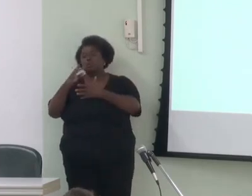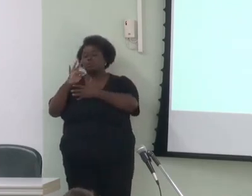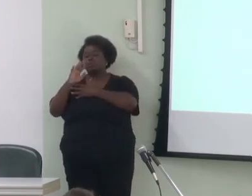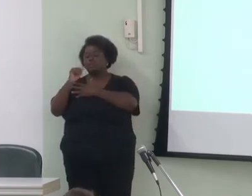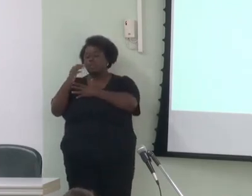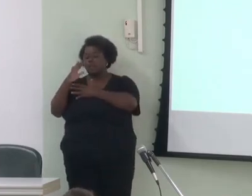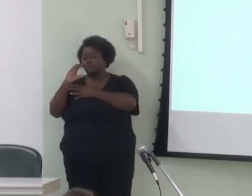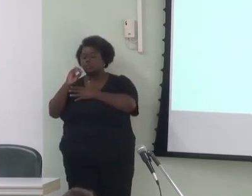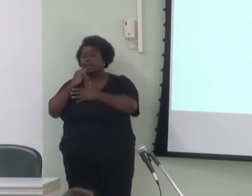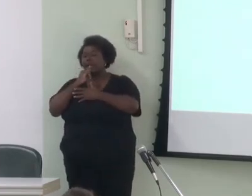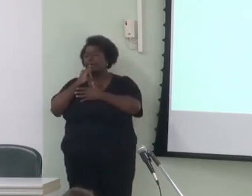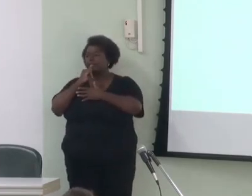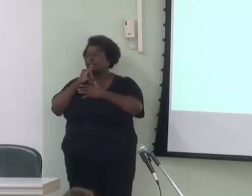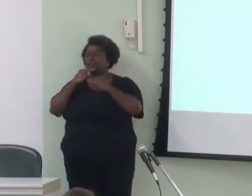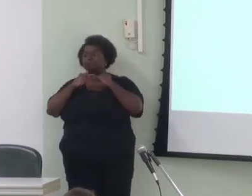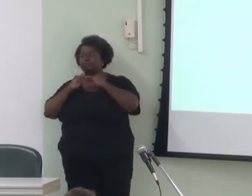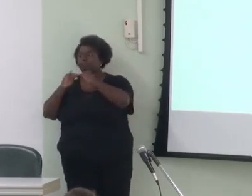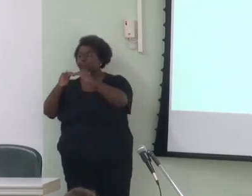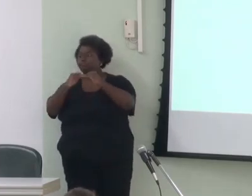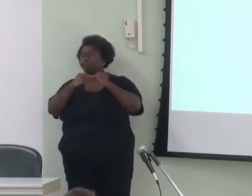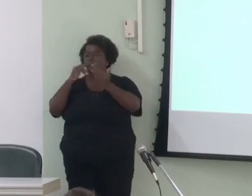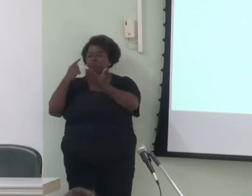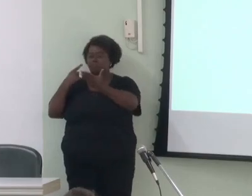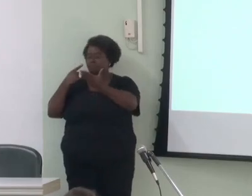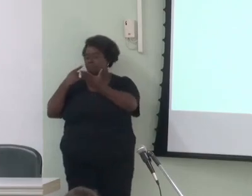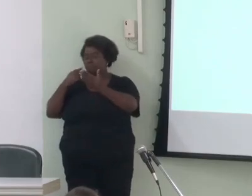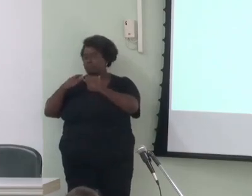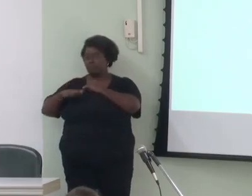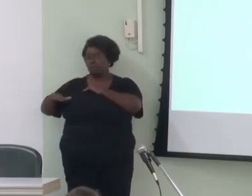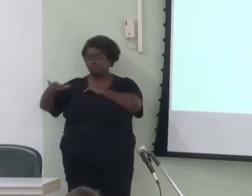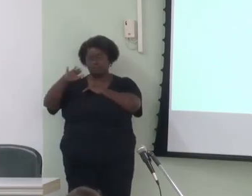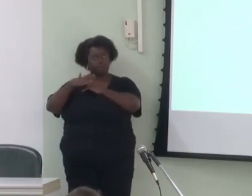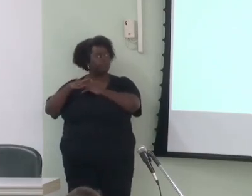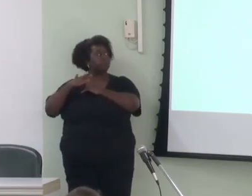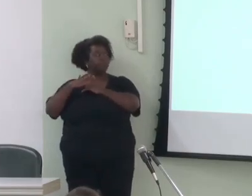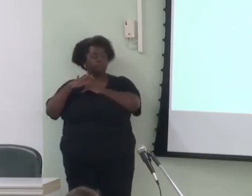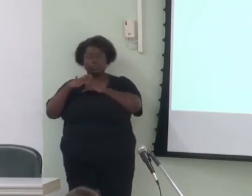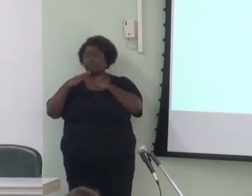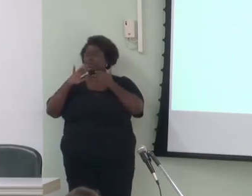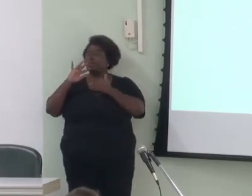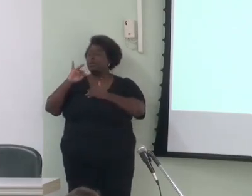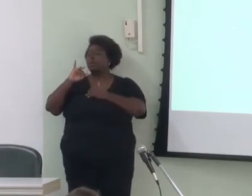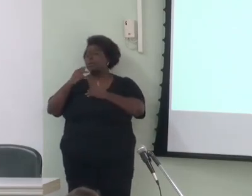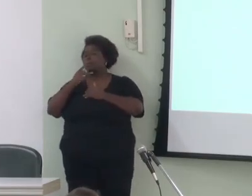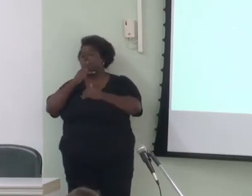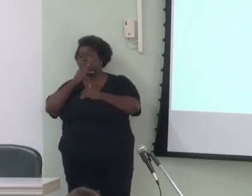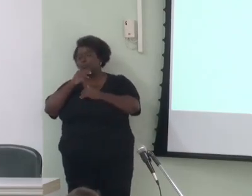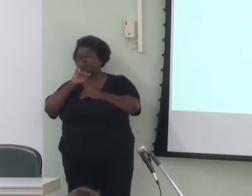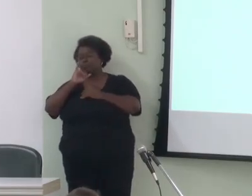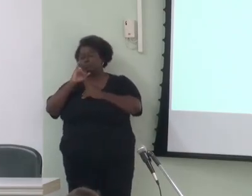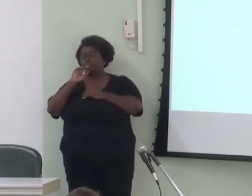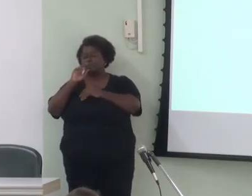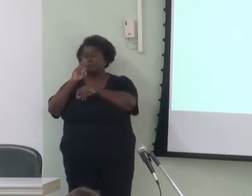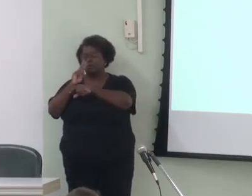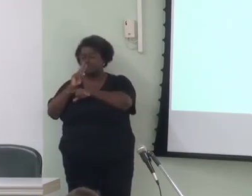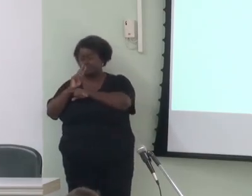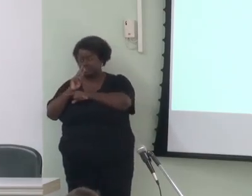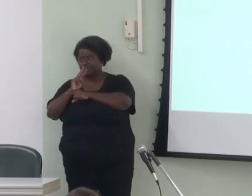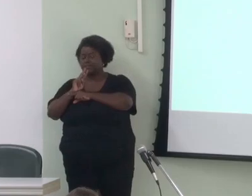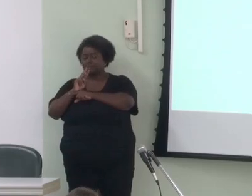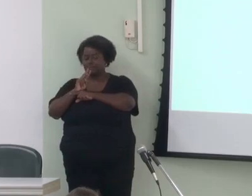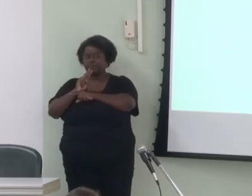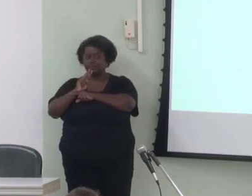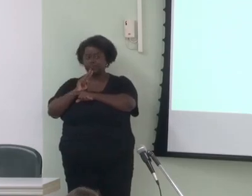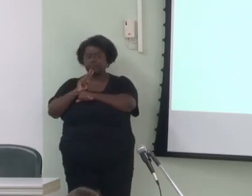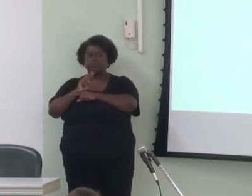por isso proponho aqui a hipótese da similaridade construcional embora microconstruções analisadas não sejam sinônimas